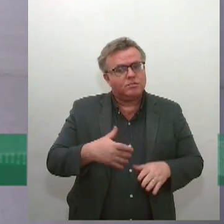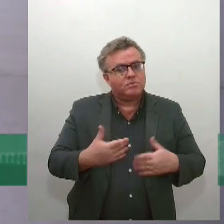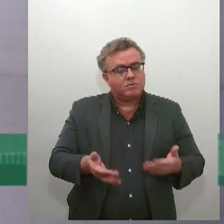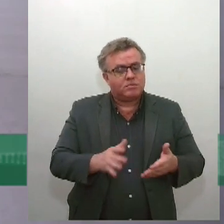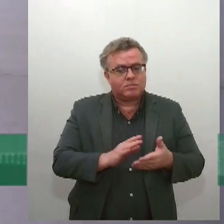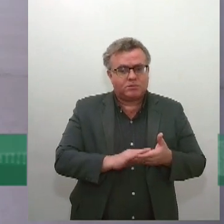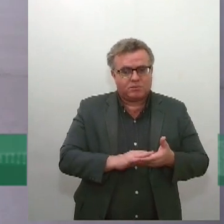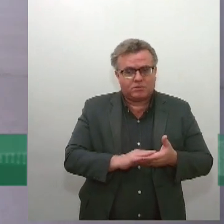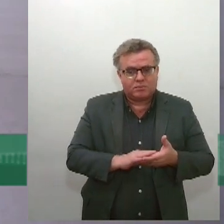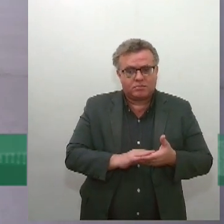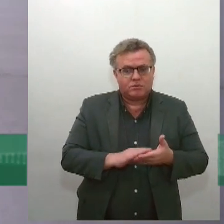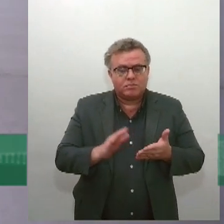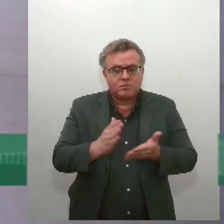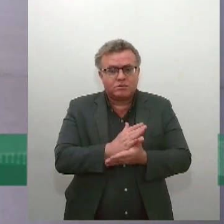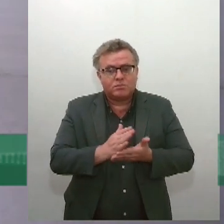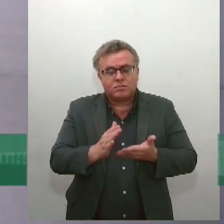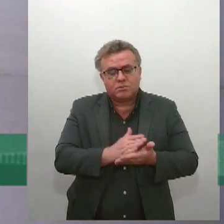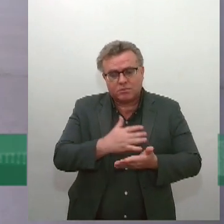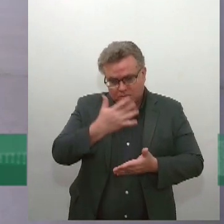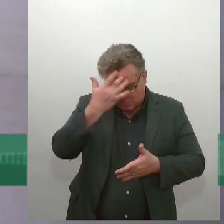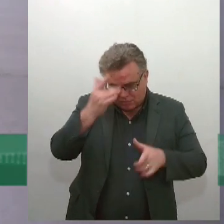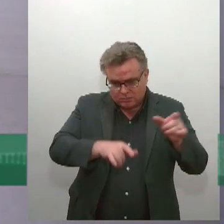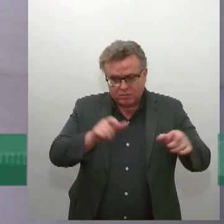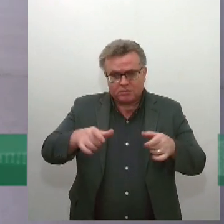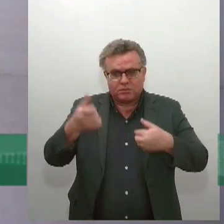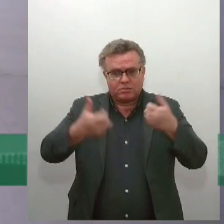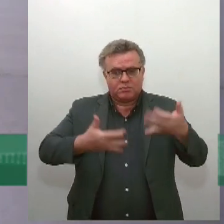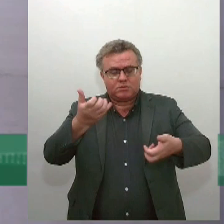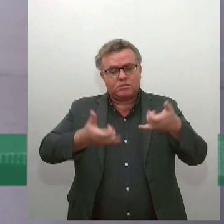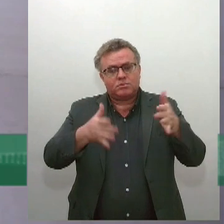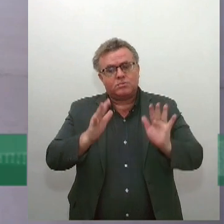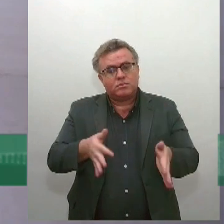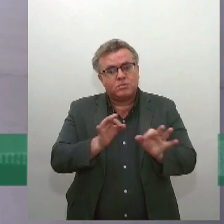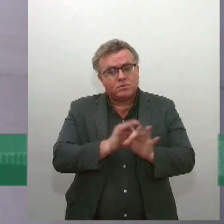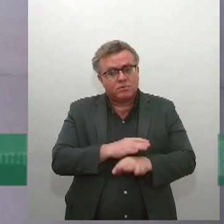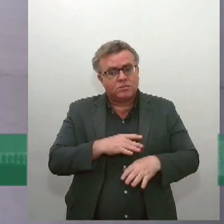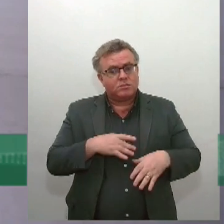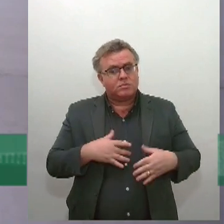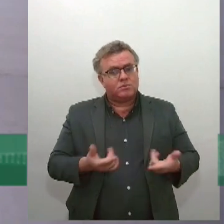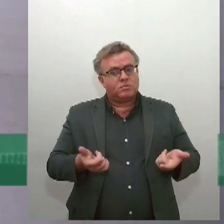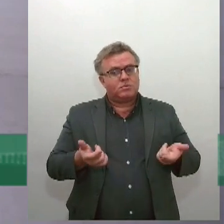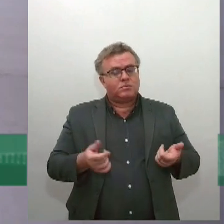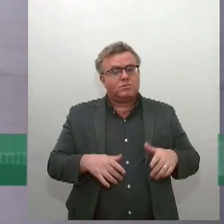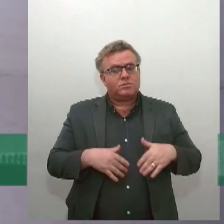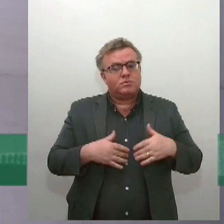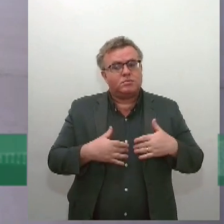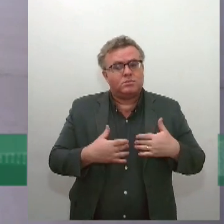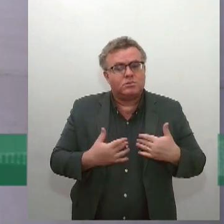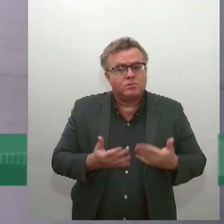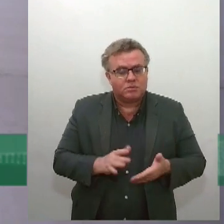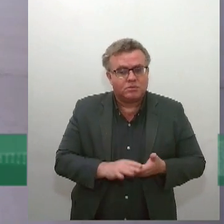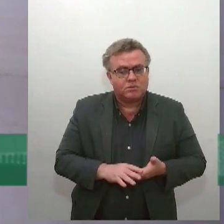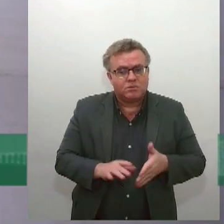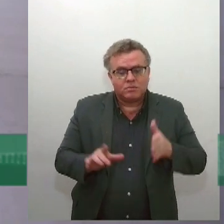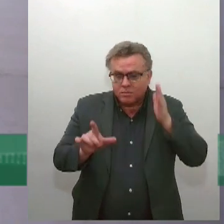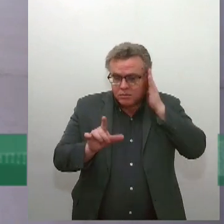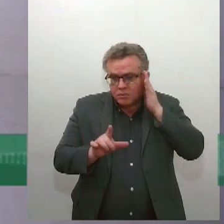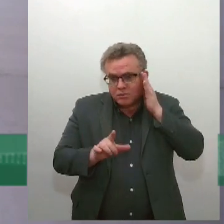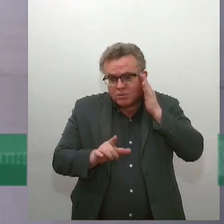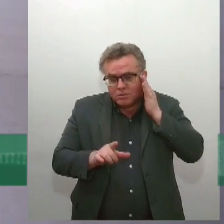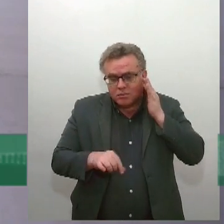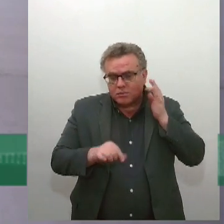especialistas trouxeram para cá a questão de um certo esvaziamento da força do cargo de presidente de poder